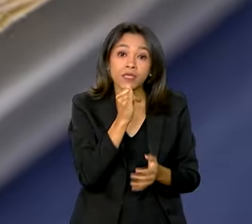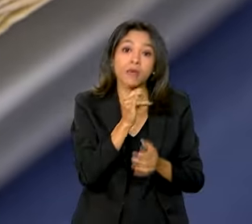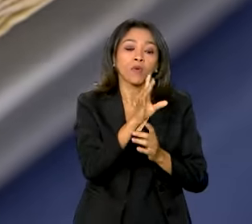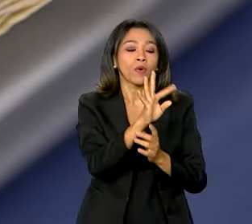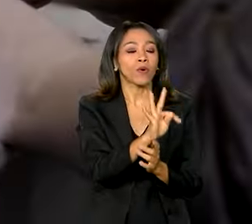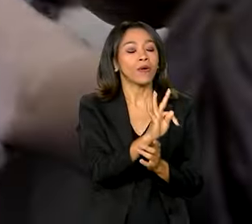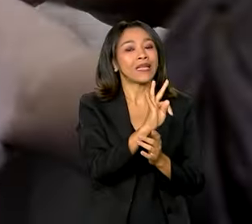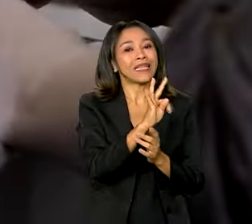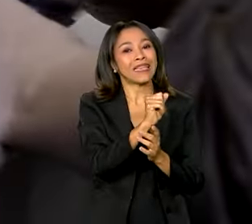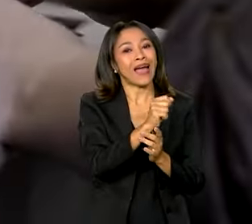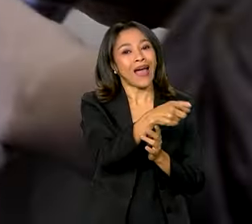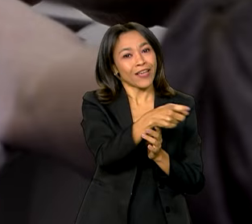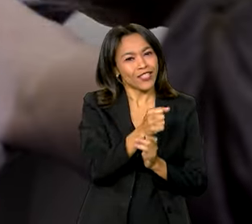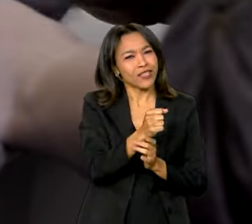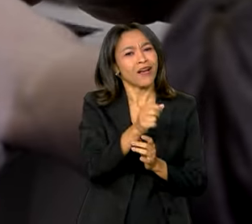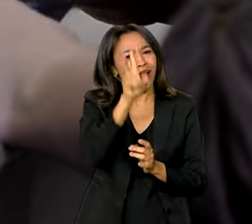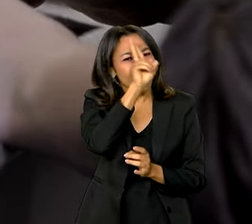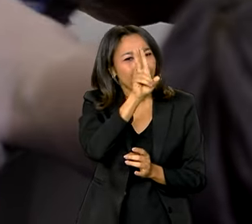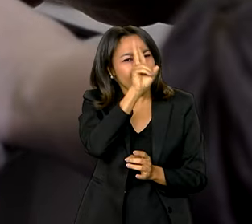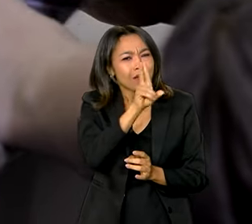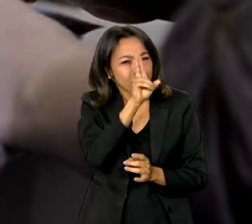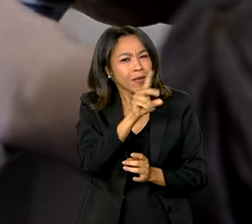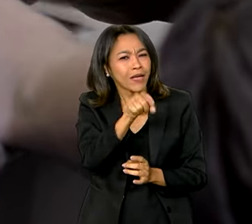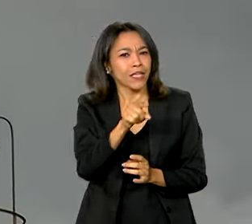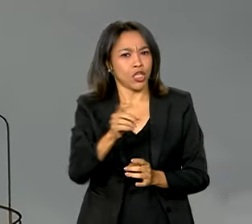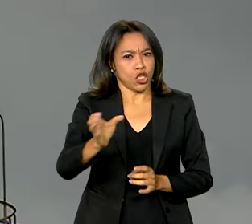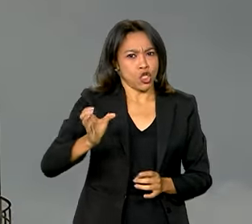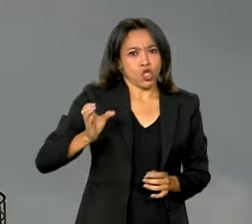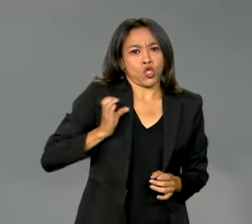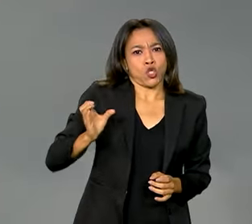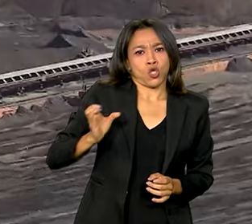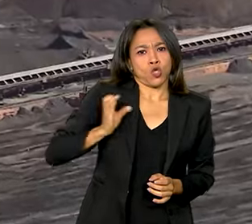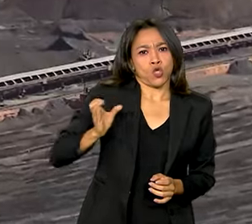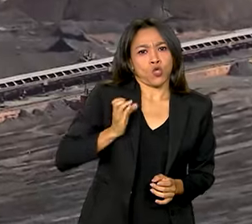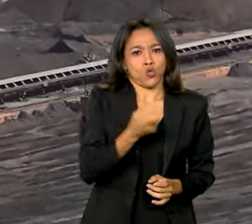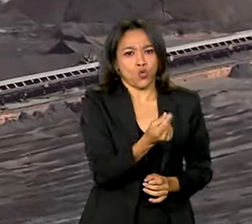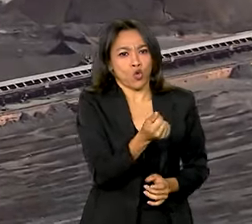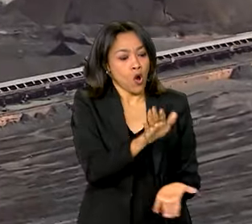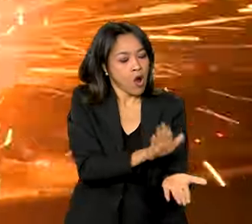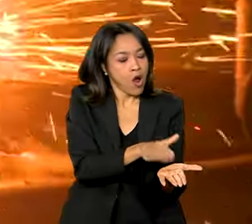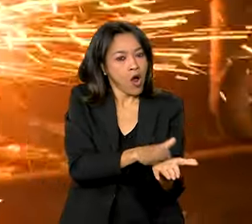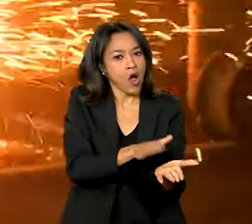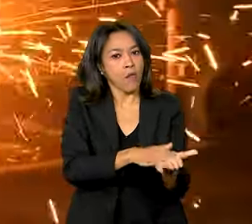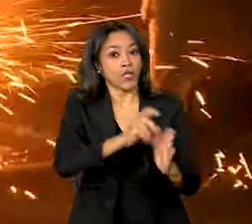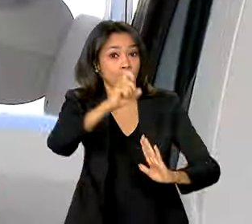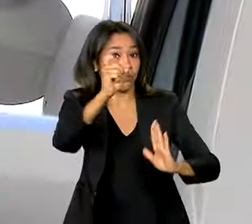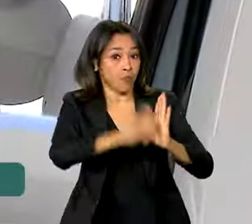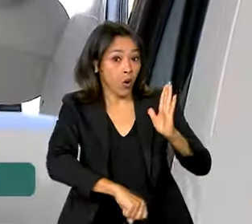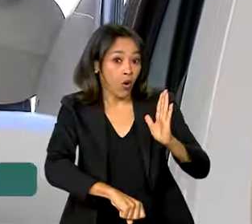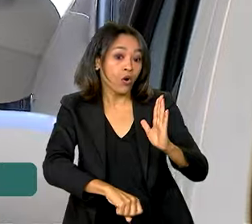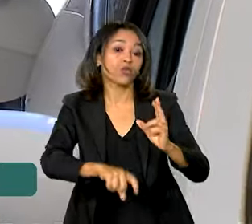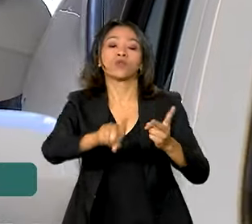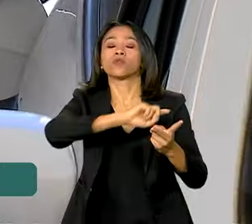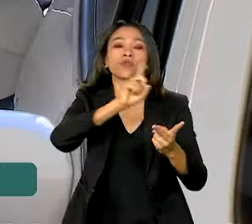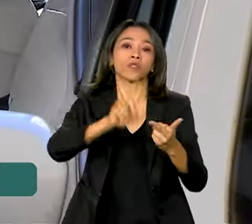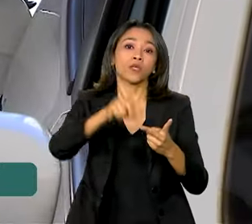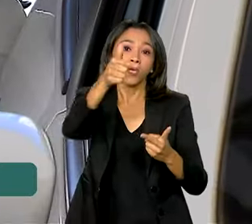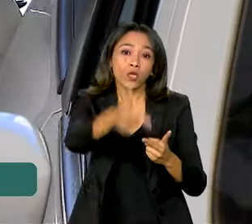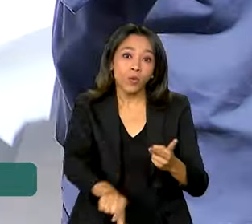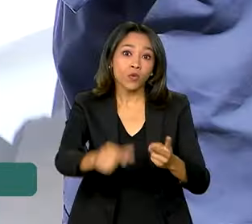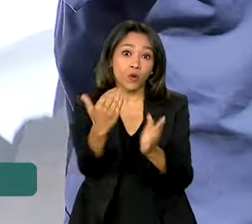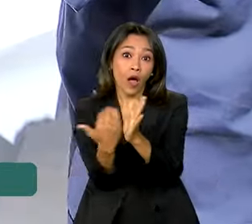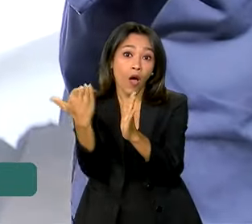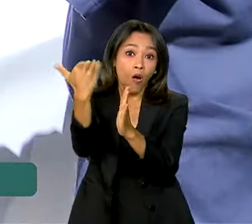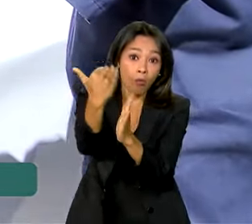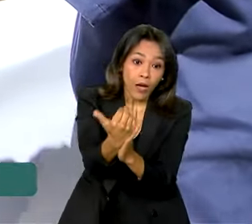exclusivos, aqueles utilizados pelos super ricos, a cobrança de impostos de offshores e o aumento de